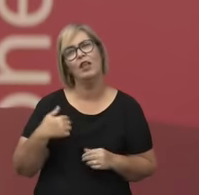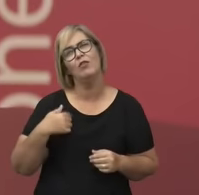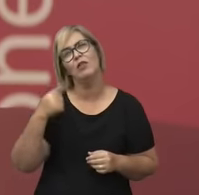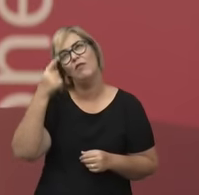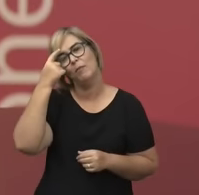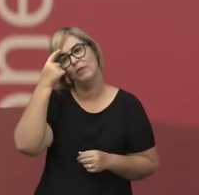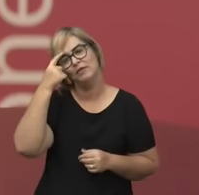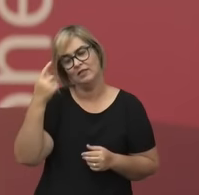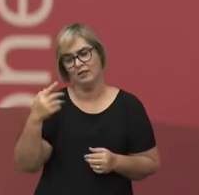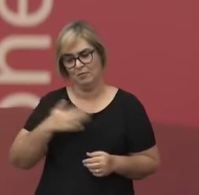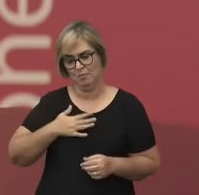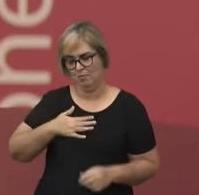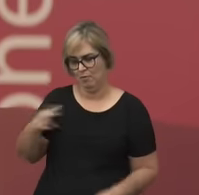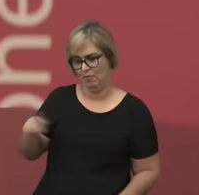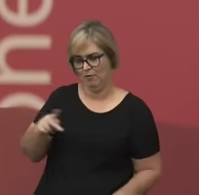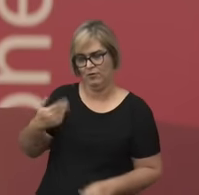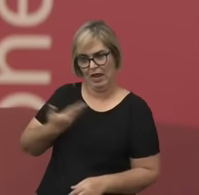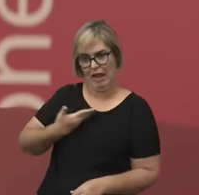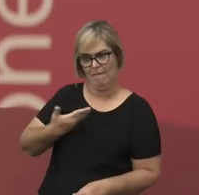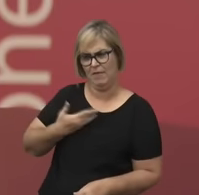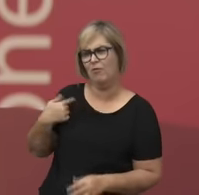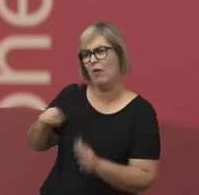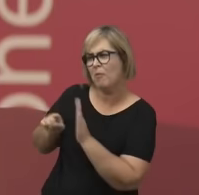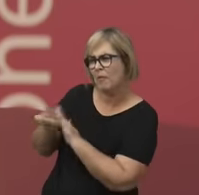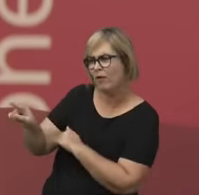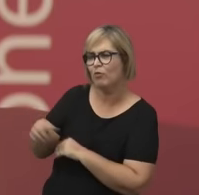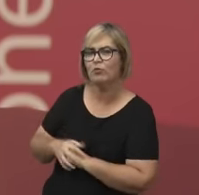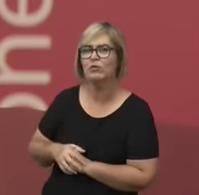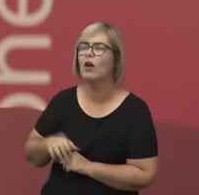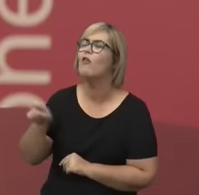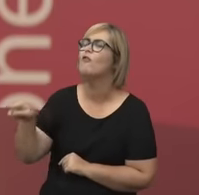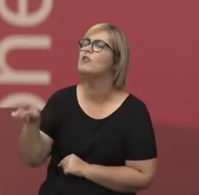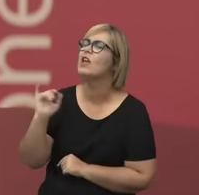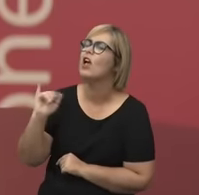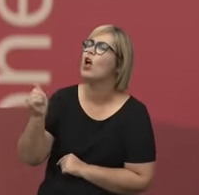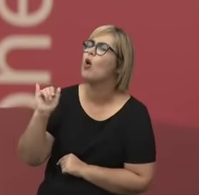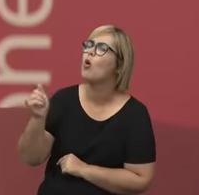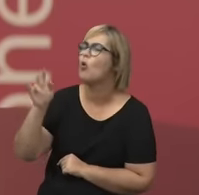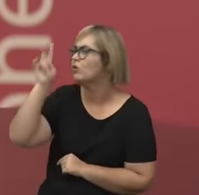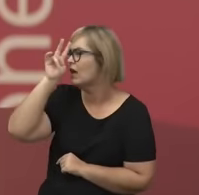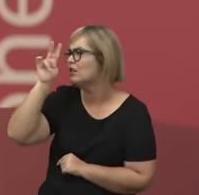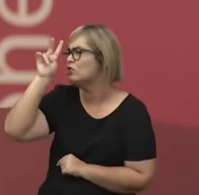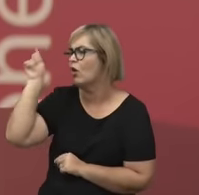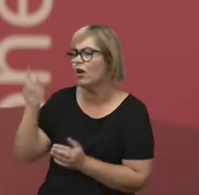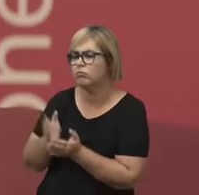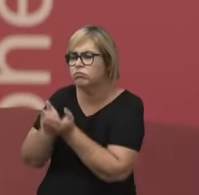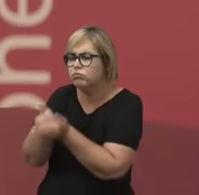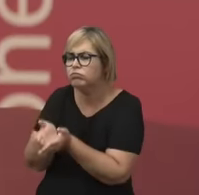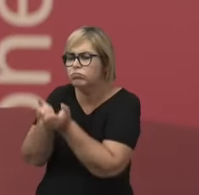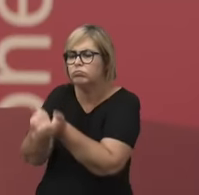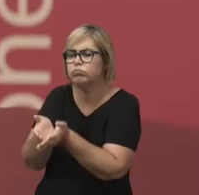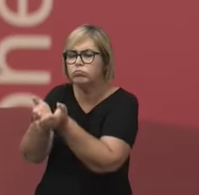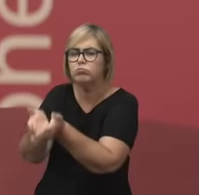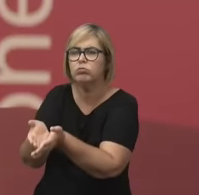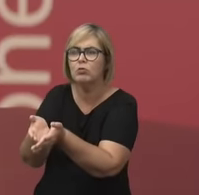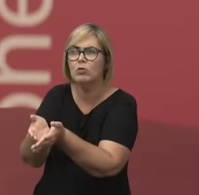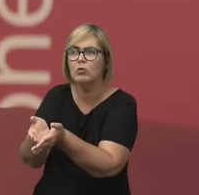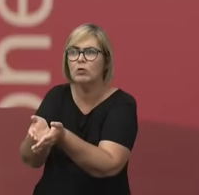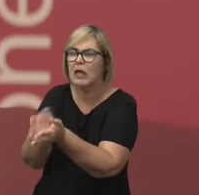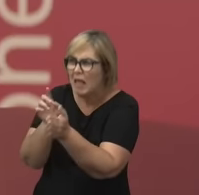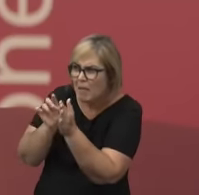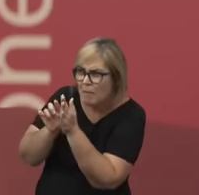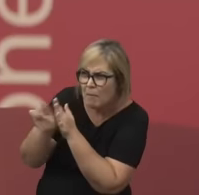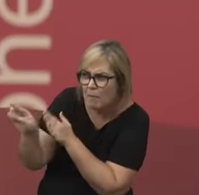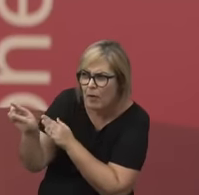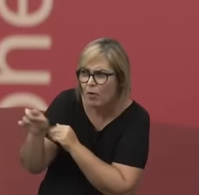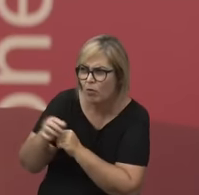um professor amigo meu outro dia, assim, você conta a história das grandes navegações, né? Houve grandes